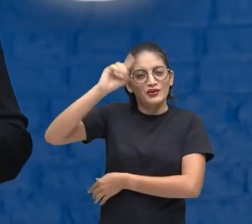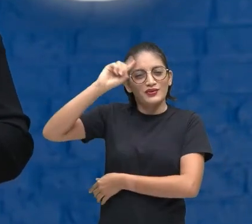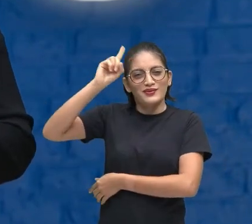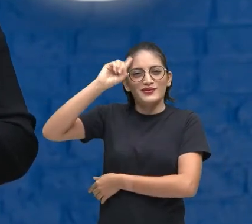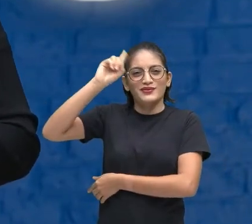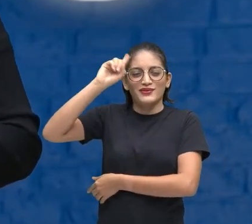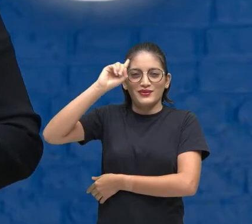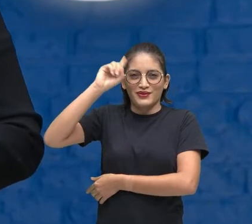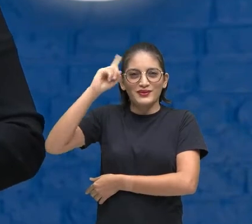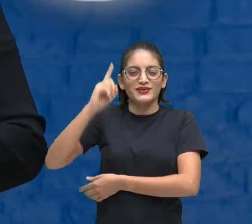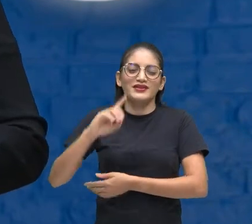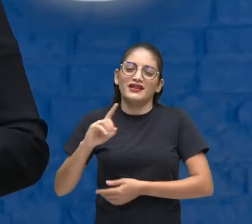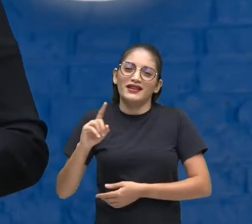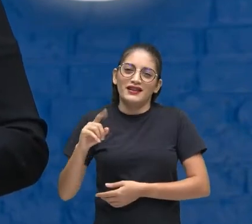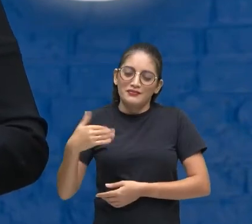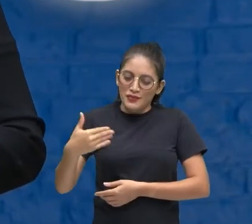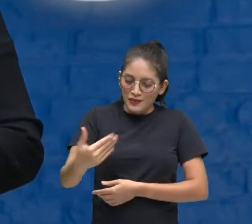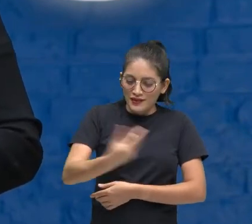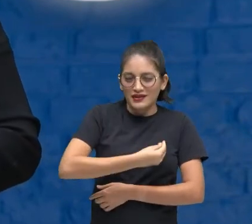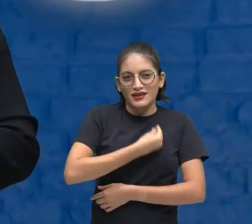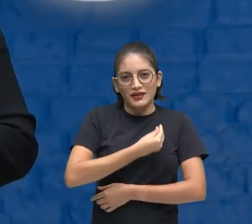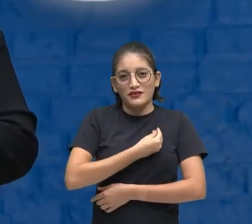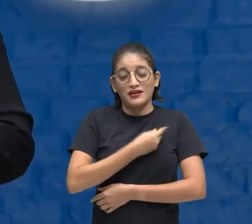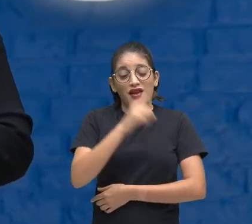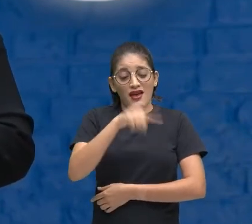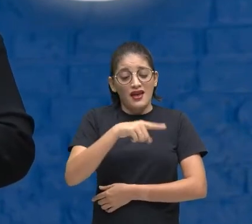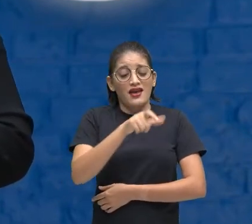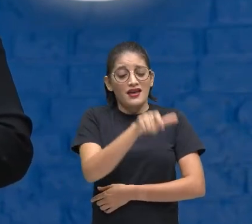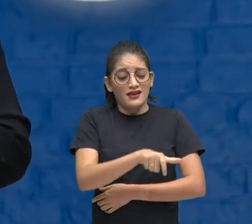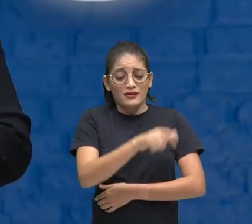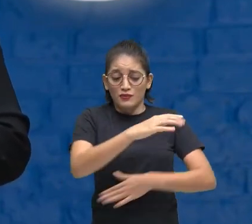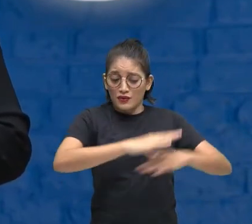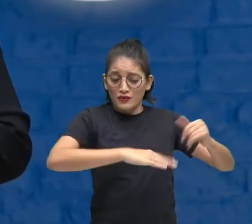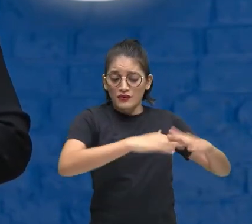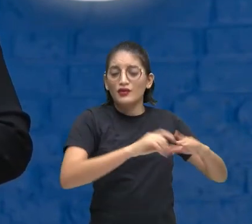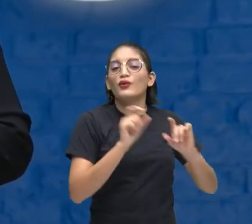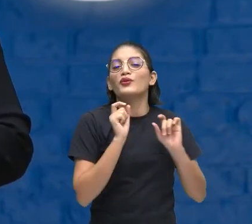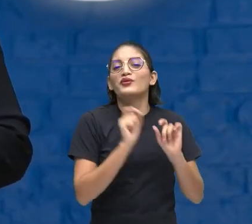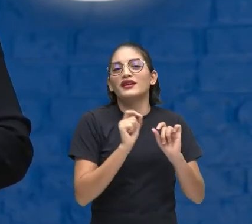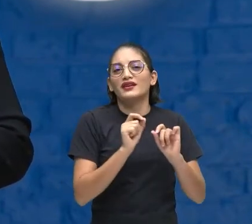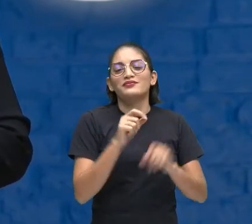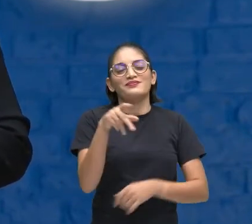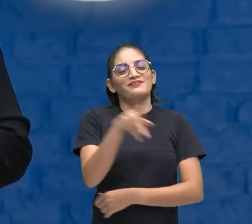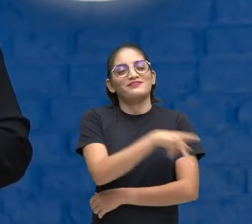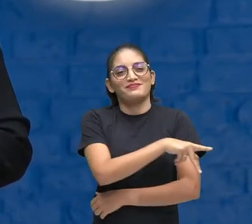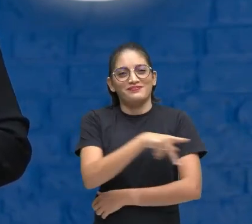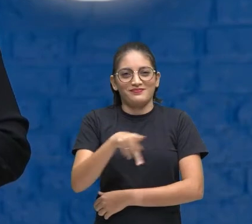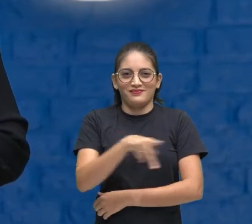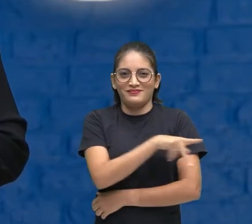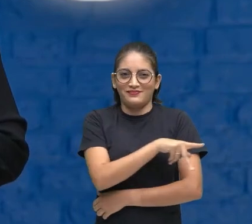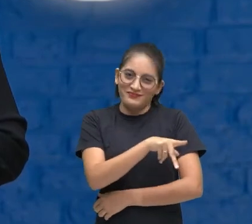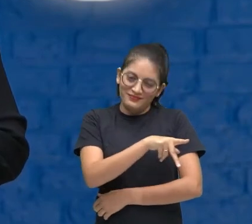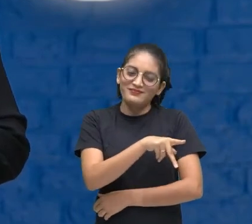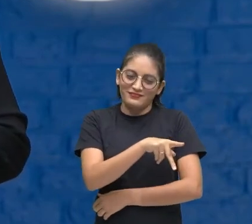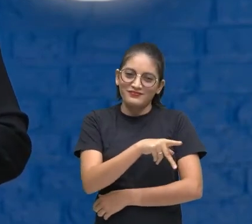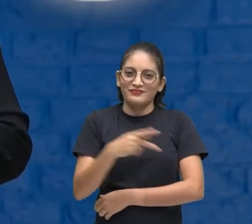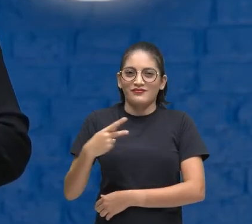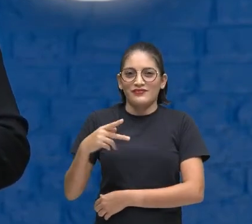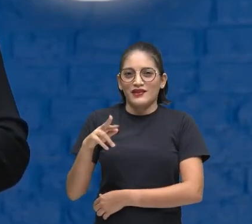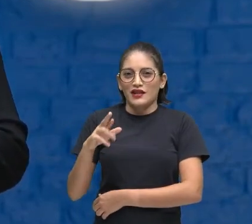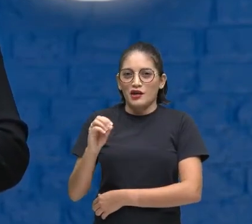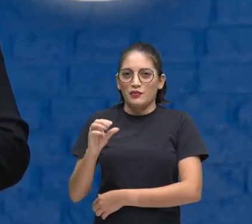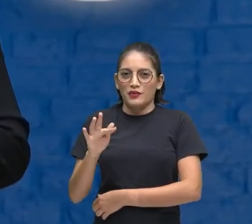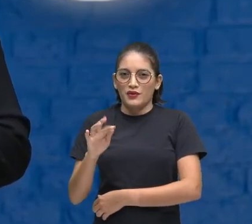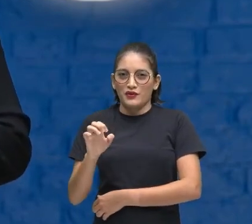De suas vidas Né Esse profissional É o nosso Professor Né